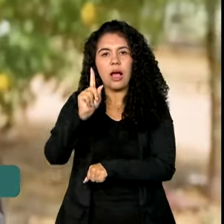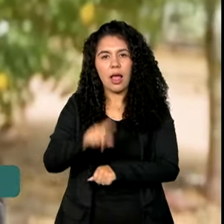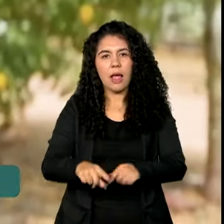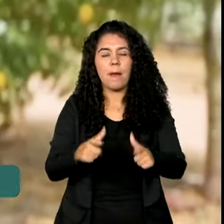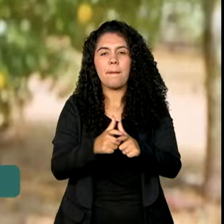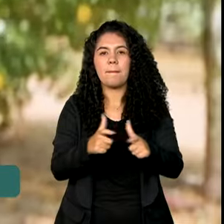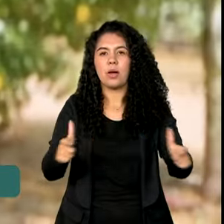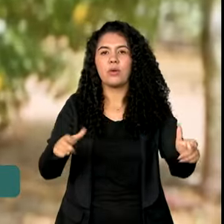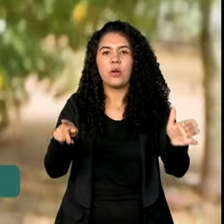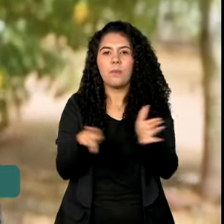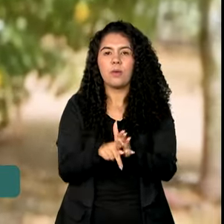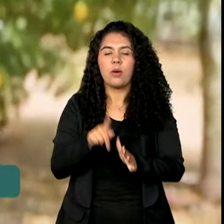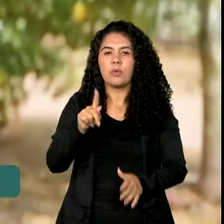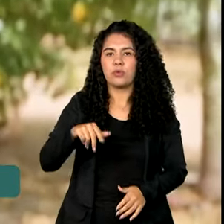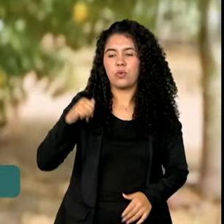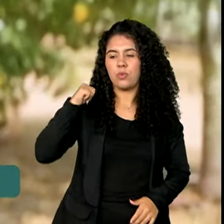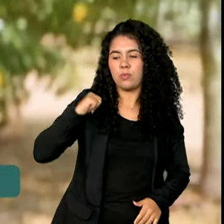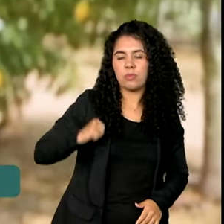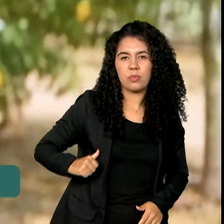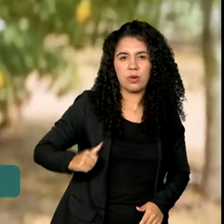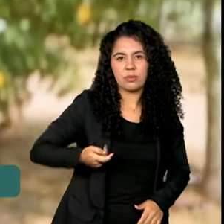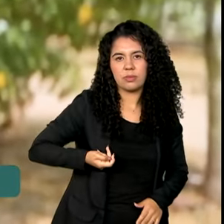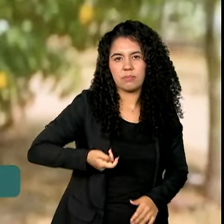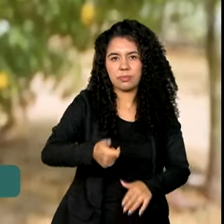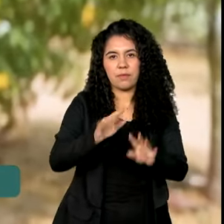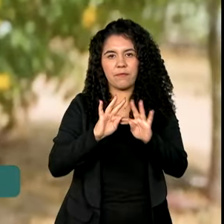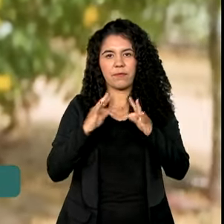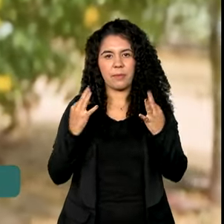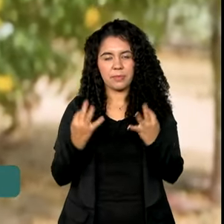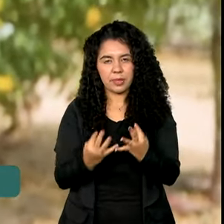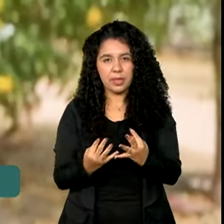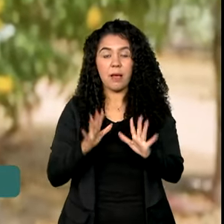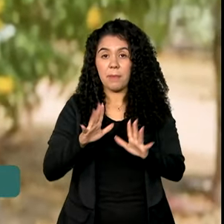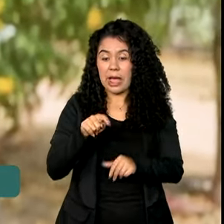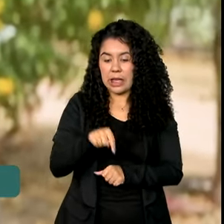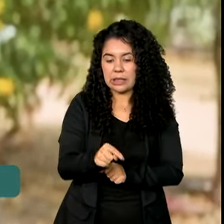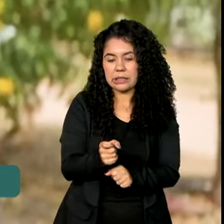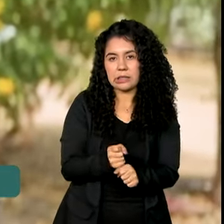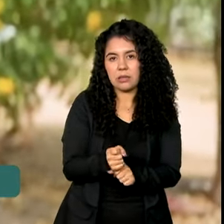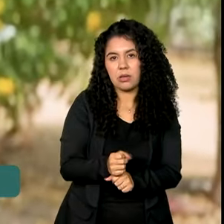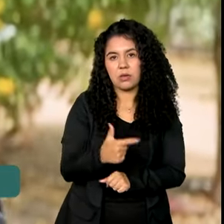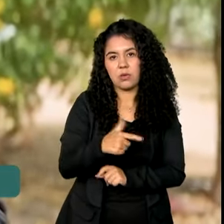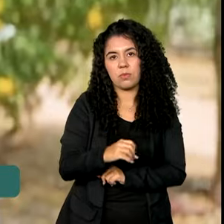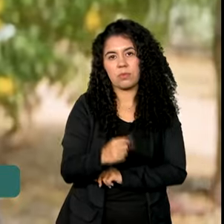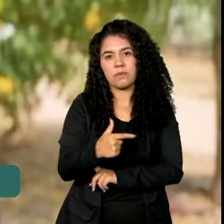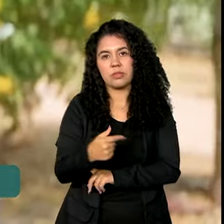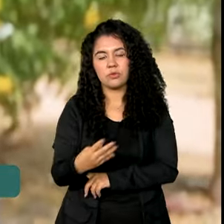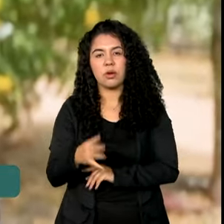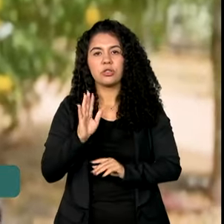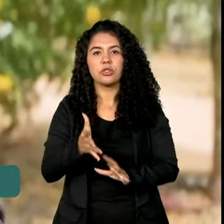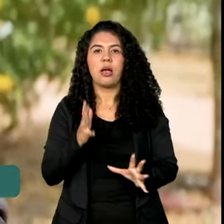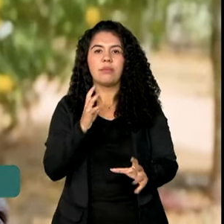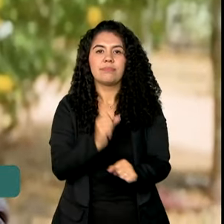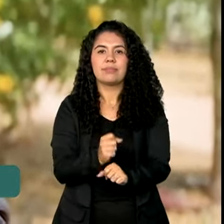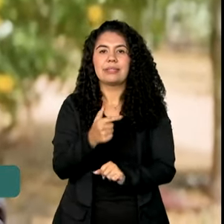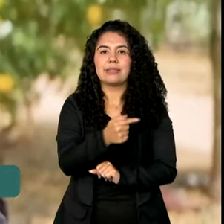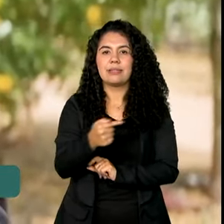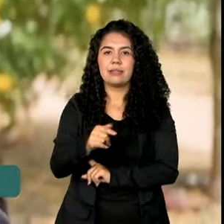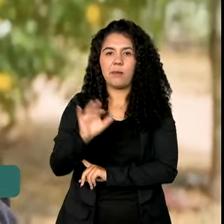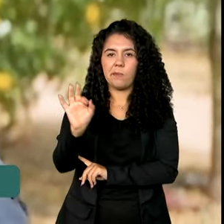Bolsa Família, do Cadastro Único. E este ano, já estamos chegando a 77%.